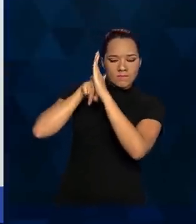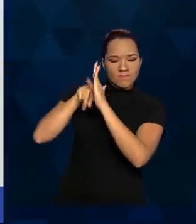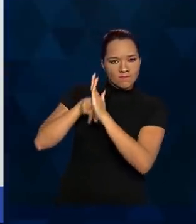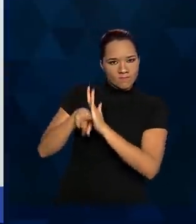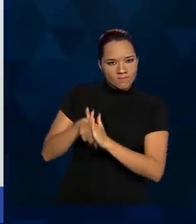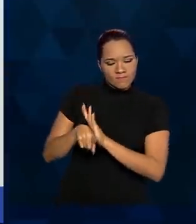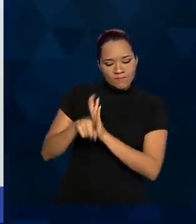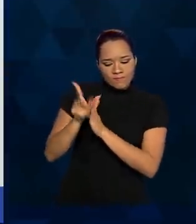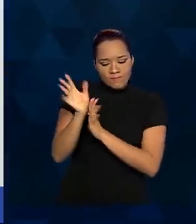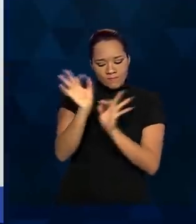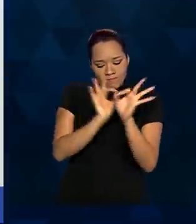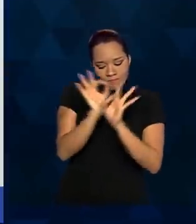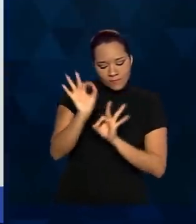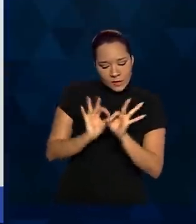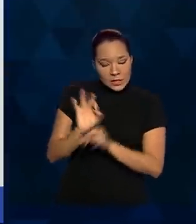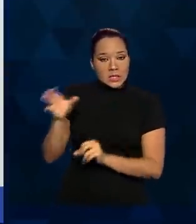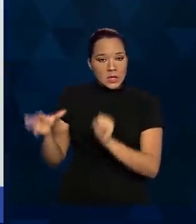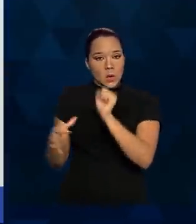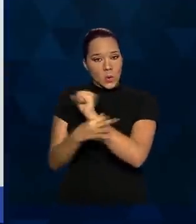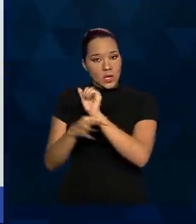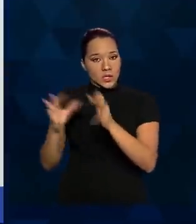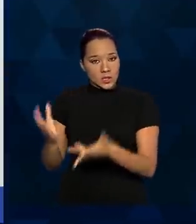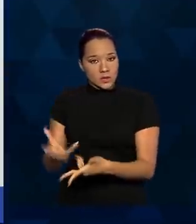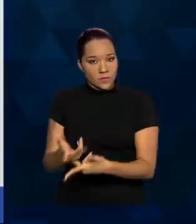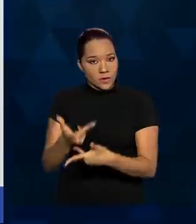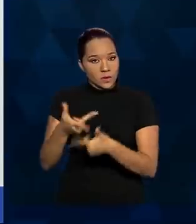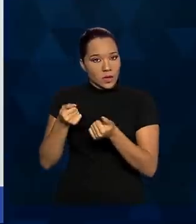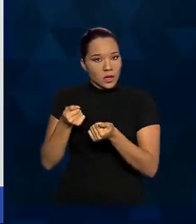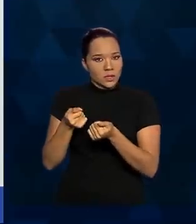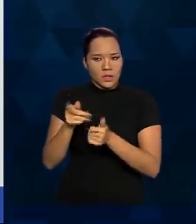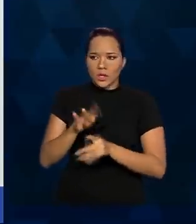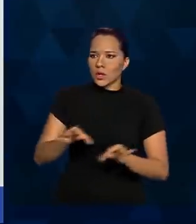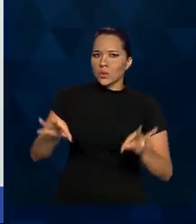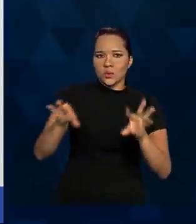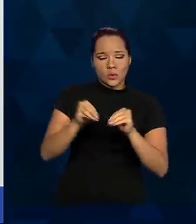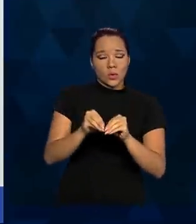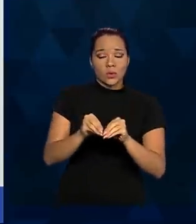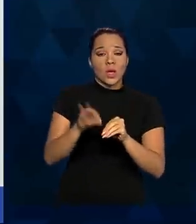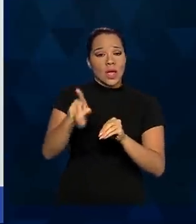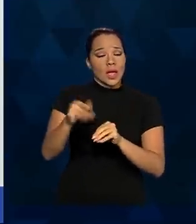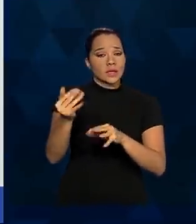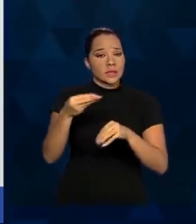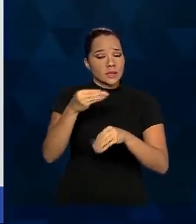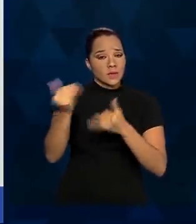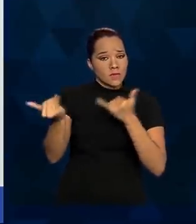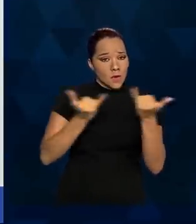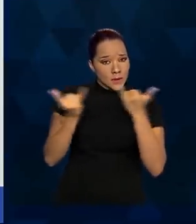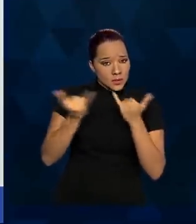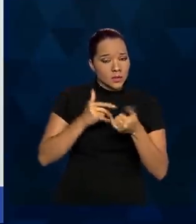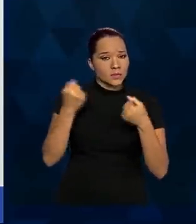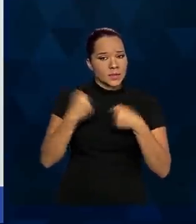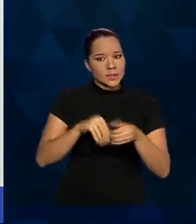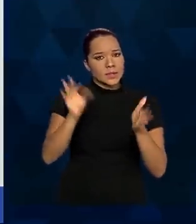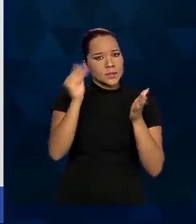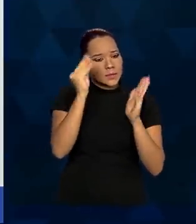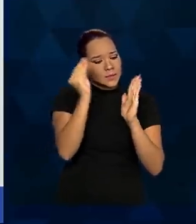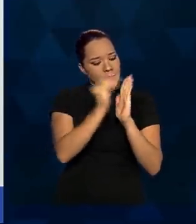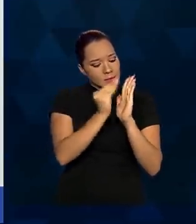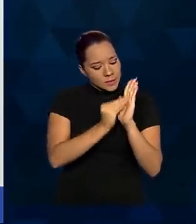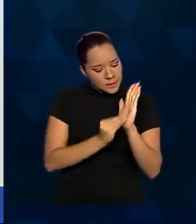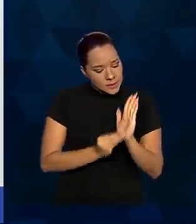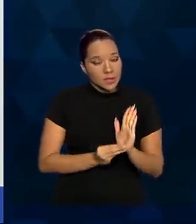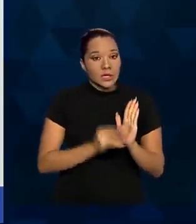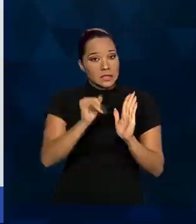desenhada para avaliar segurança e eficácia. Em todos os casos, tais informações devem ser registradas e, quando